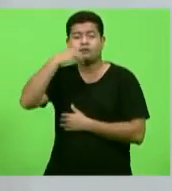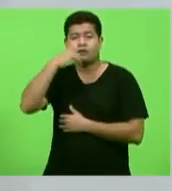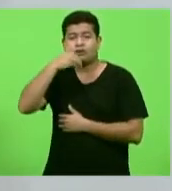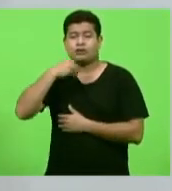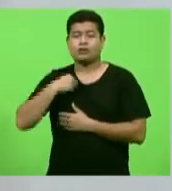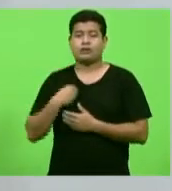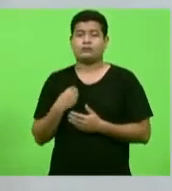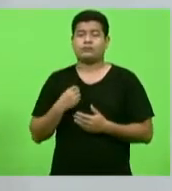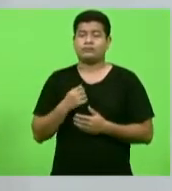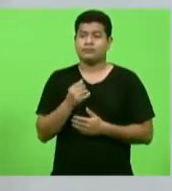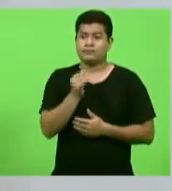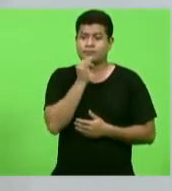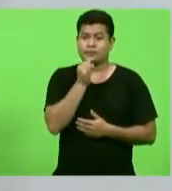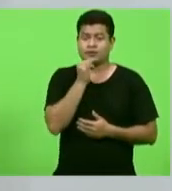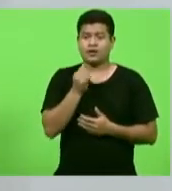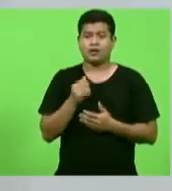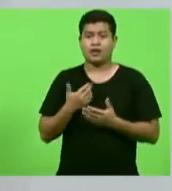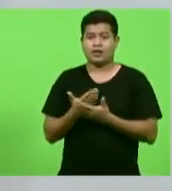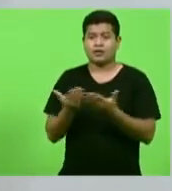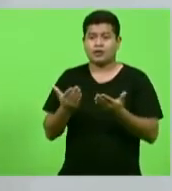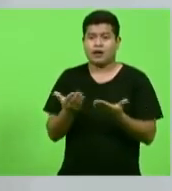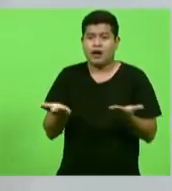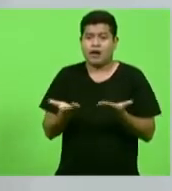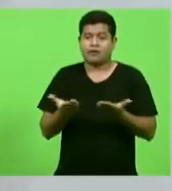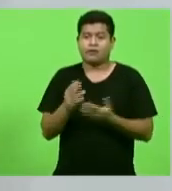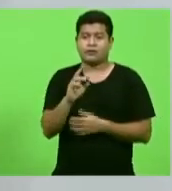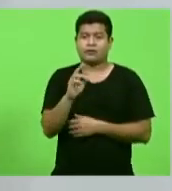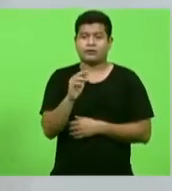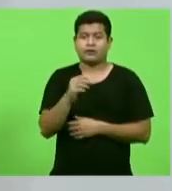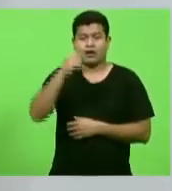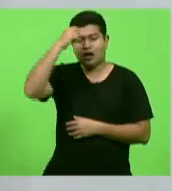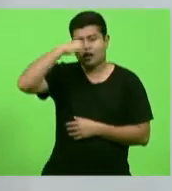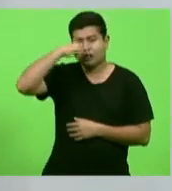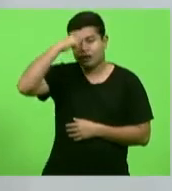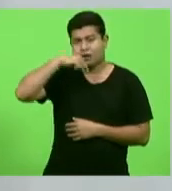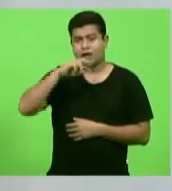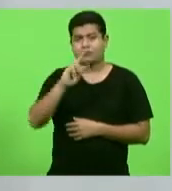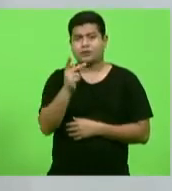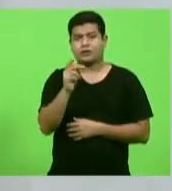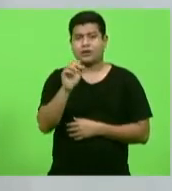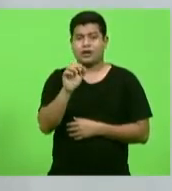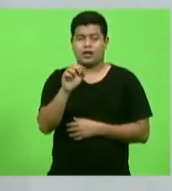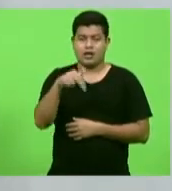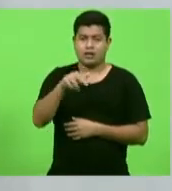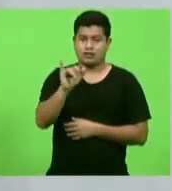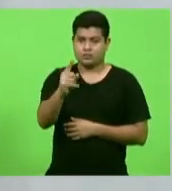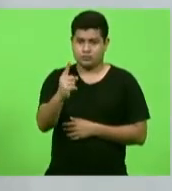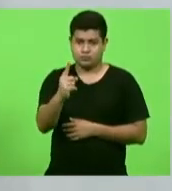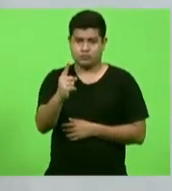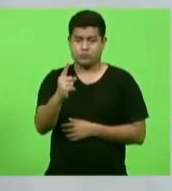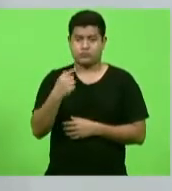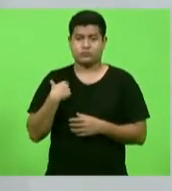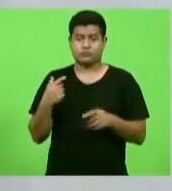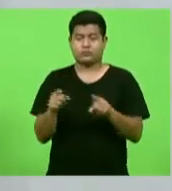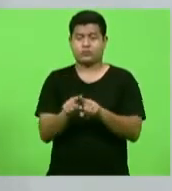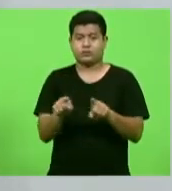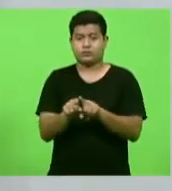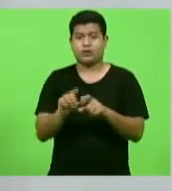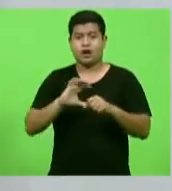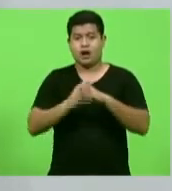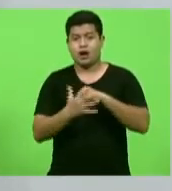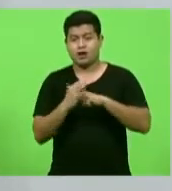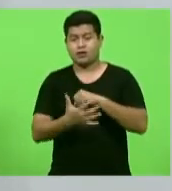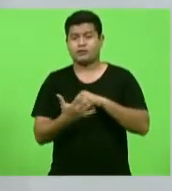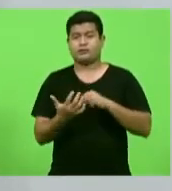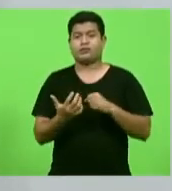respiratórias virais, como o vírus HN1, o vírus cincial, respiratório e